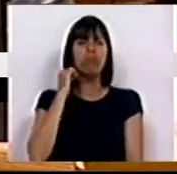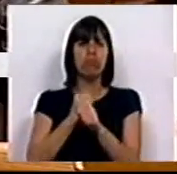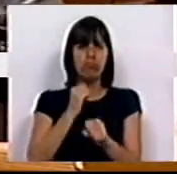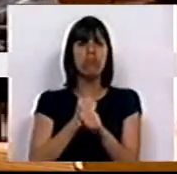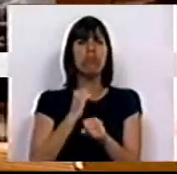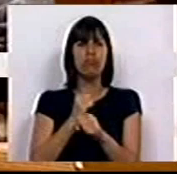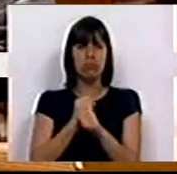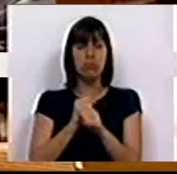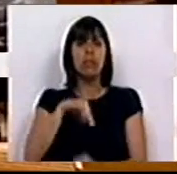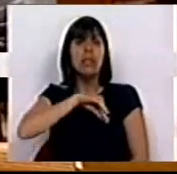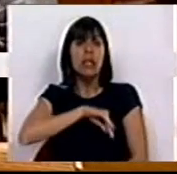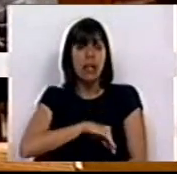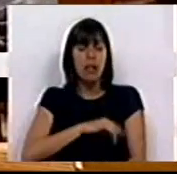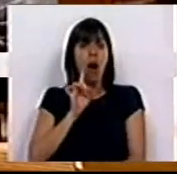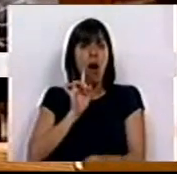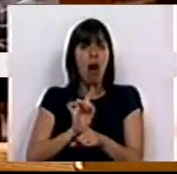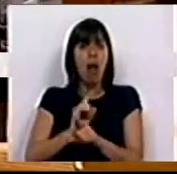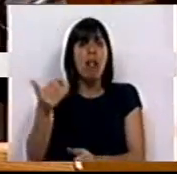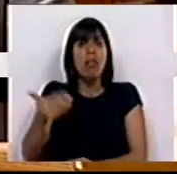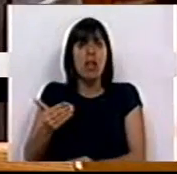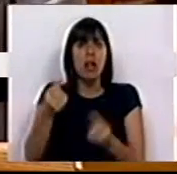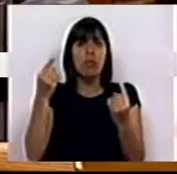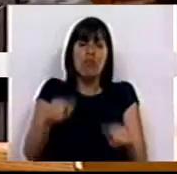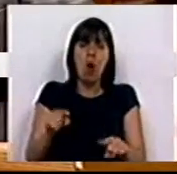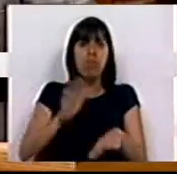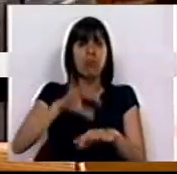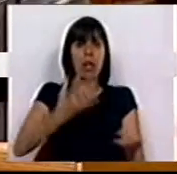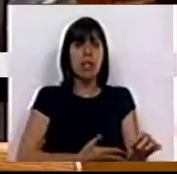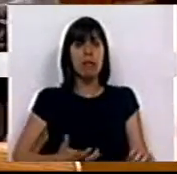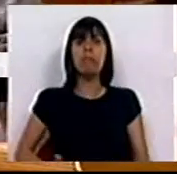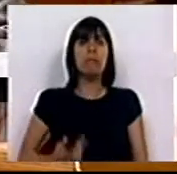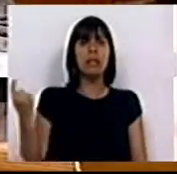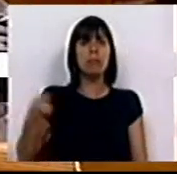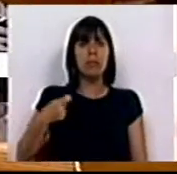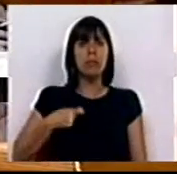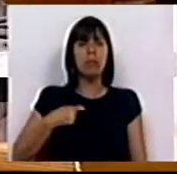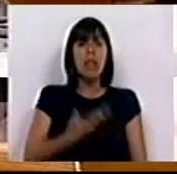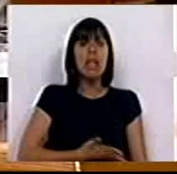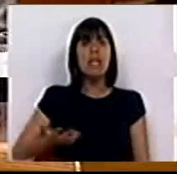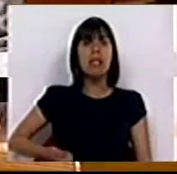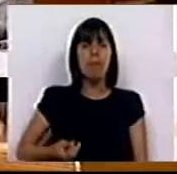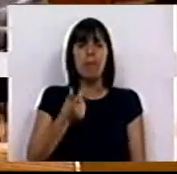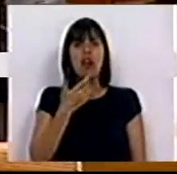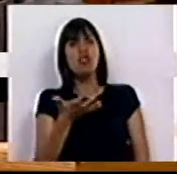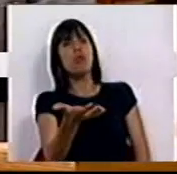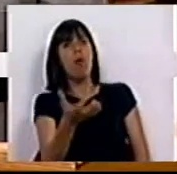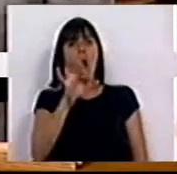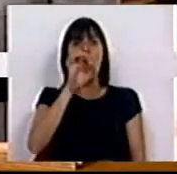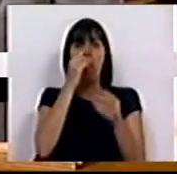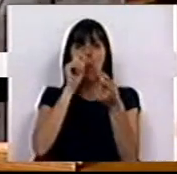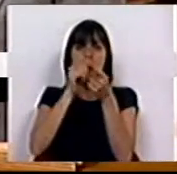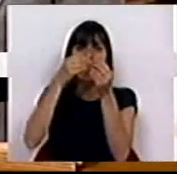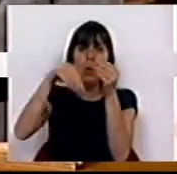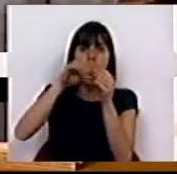trabalham recebendo aquilo a que têm direito por estarem desempregados, que é o subsídio de desemprego, e a esmola de 83